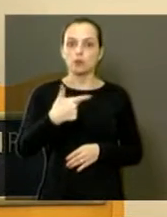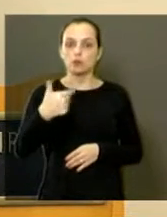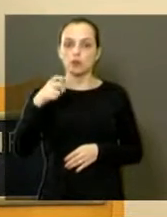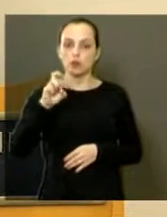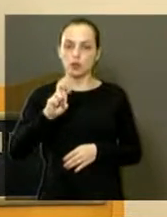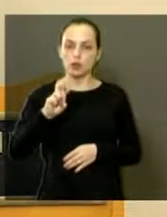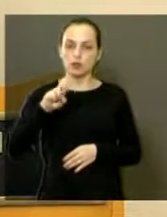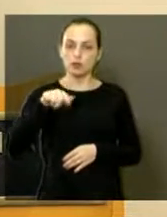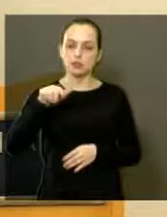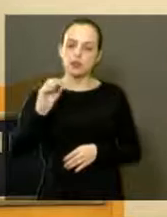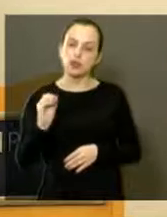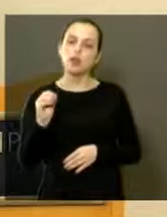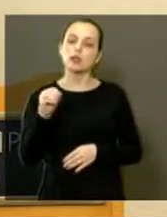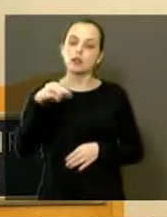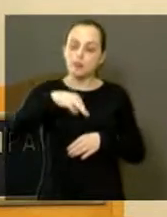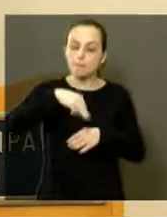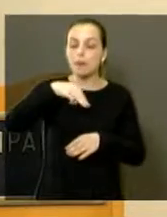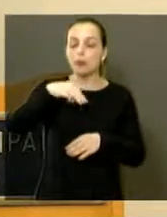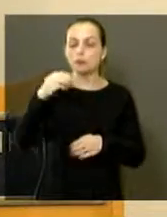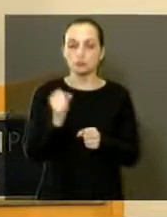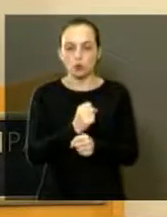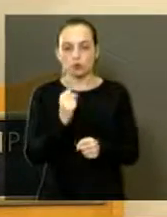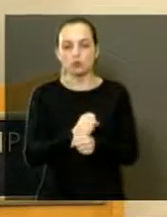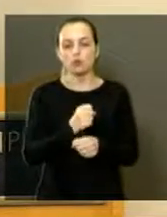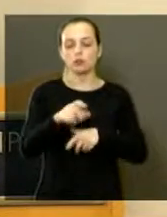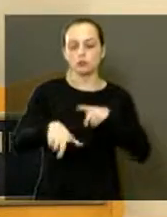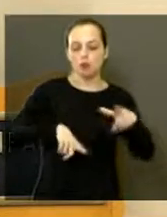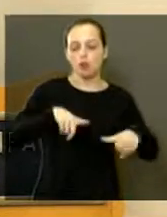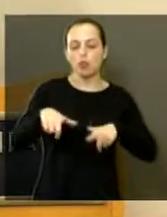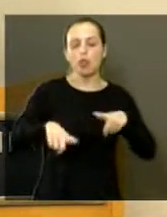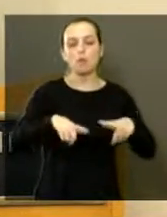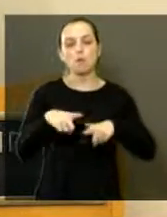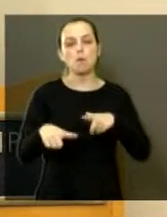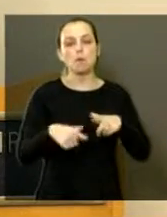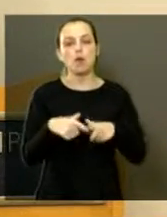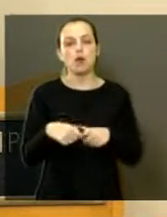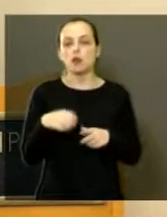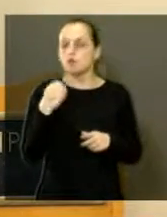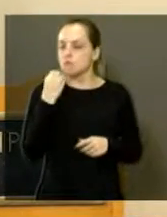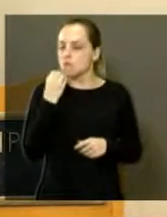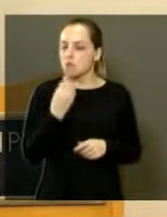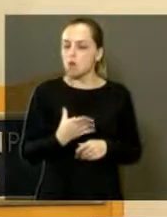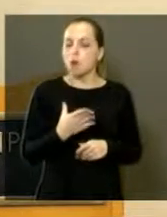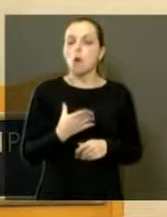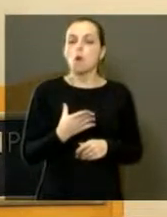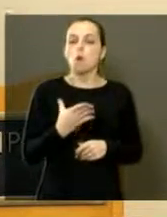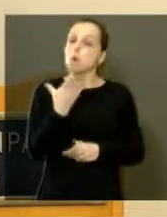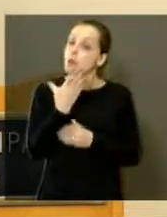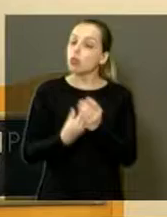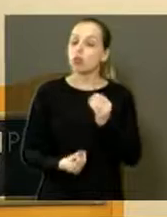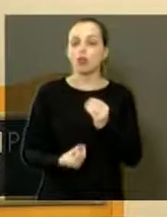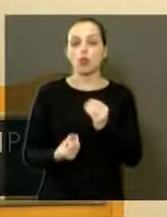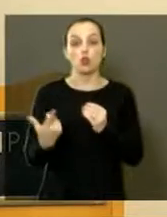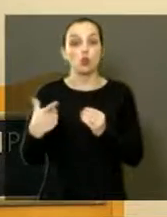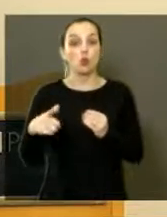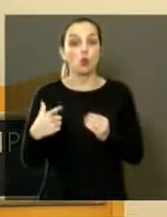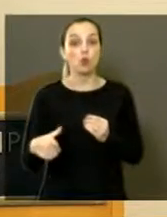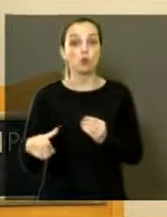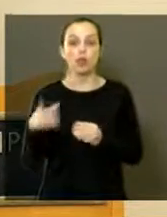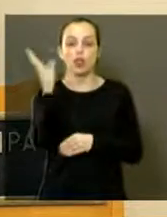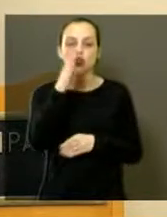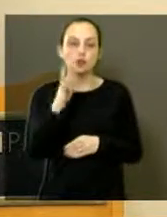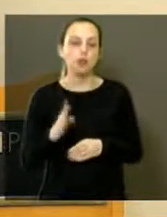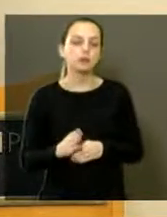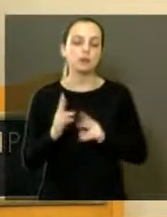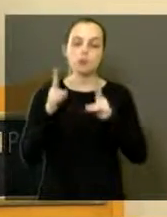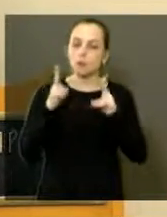Um trabalho maravilhoso. Um trabalho de primeiro mundo. É modelo. Não tem lugar no Brasil